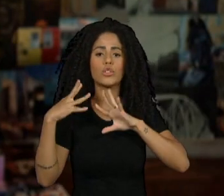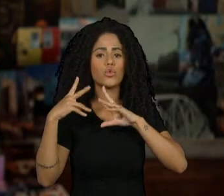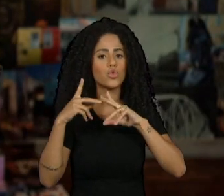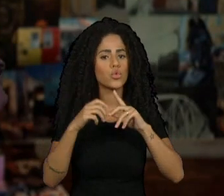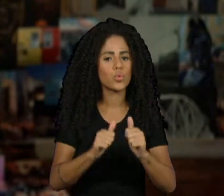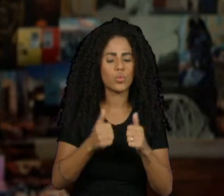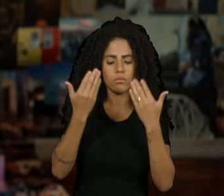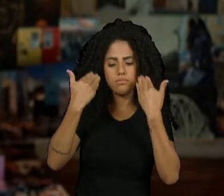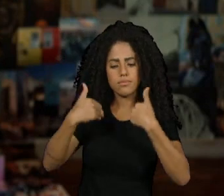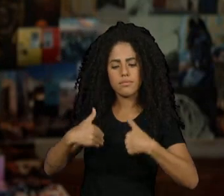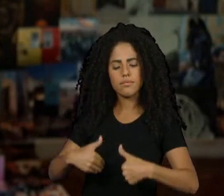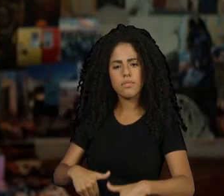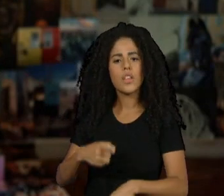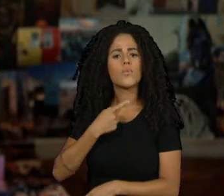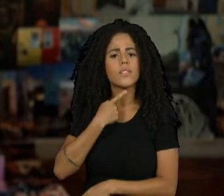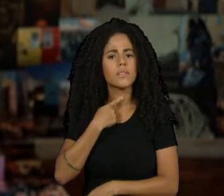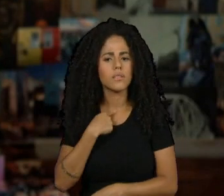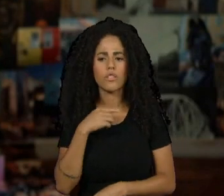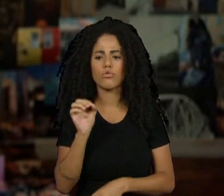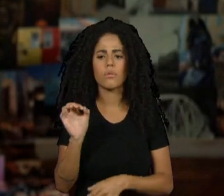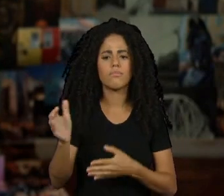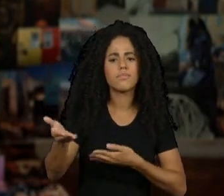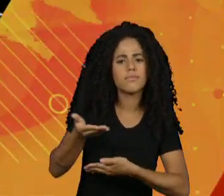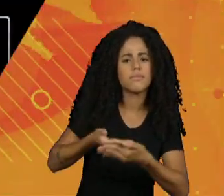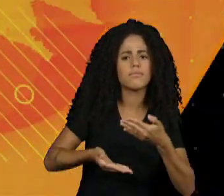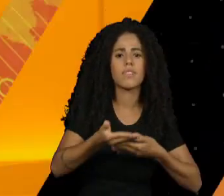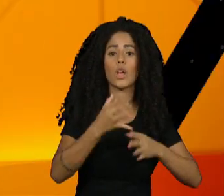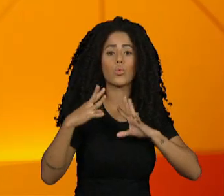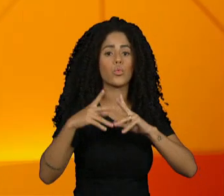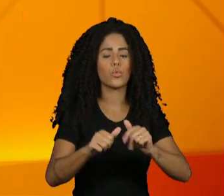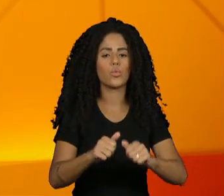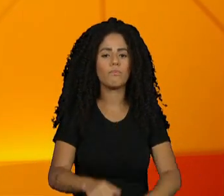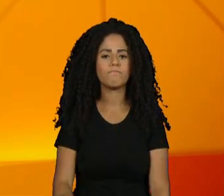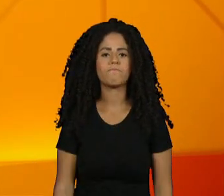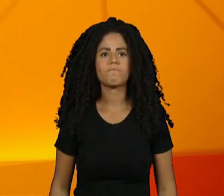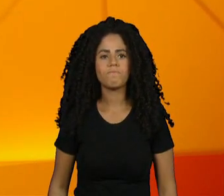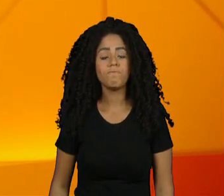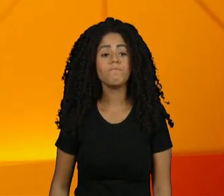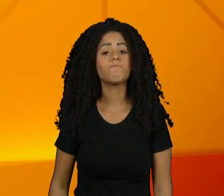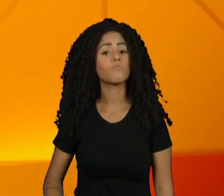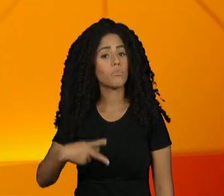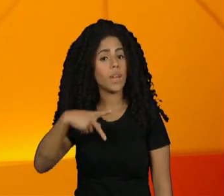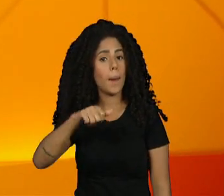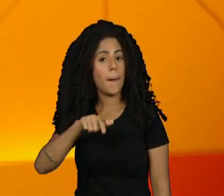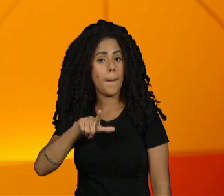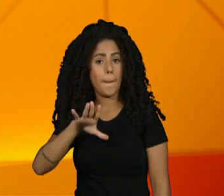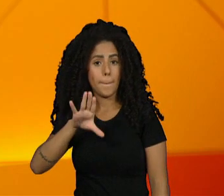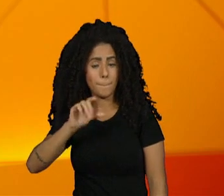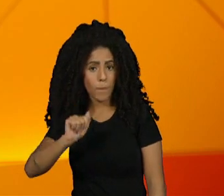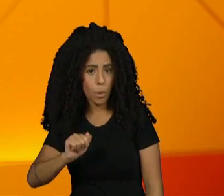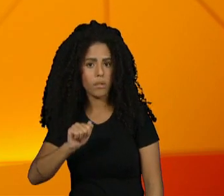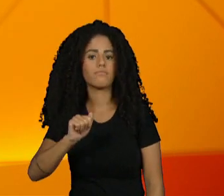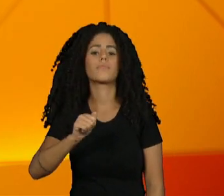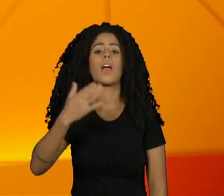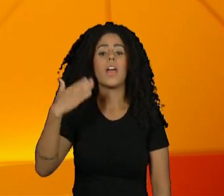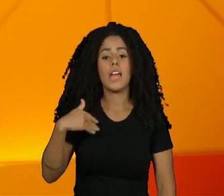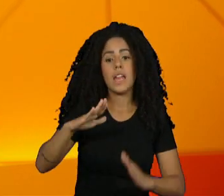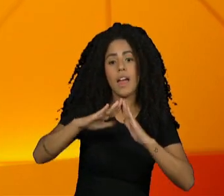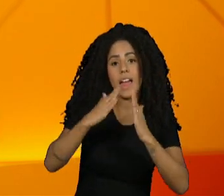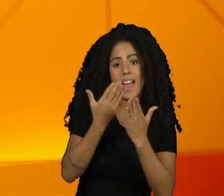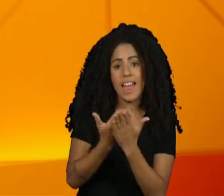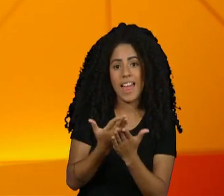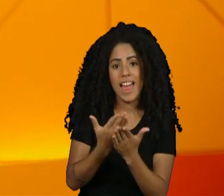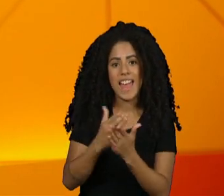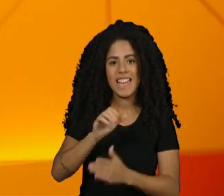sexualidade, manifestação da sua sexualidade. Paula Beatriz de Souza Cruz trabalha há 18 anos no Colégio Santa